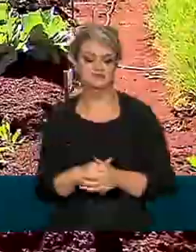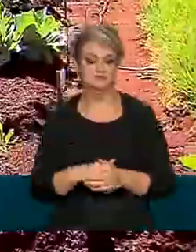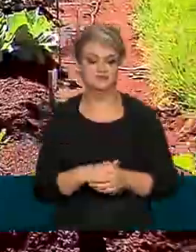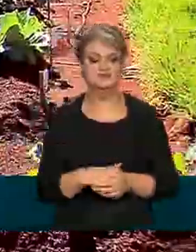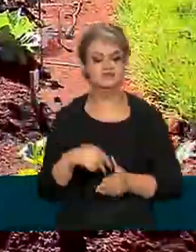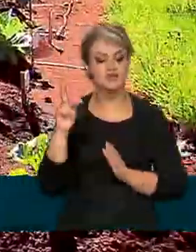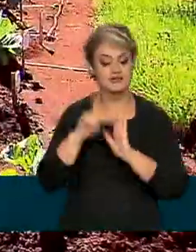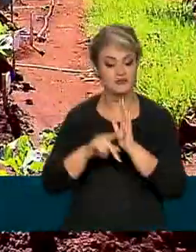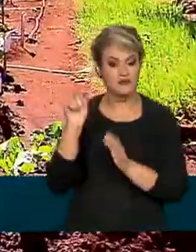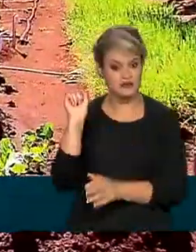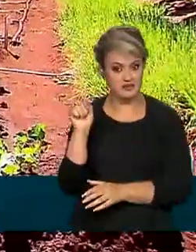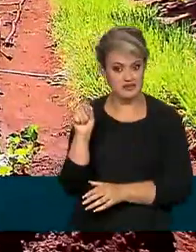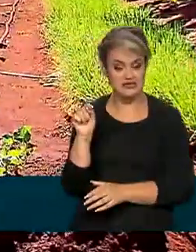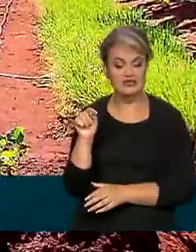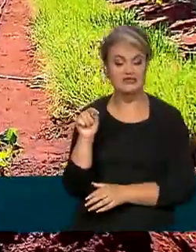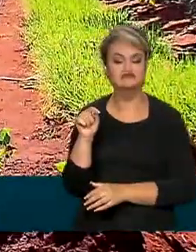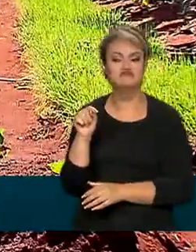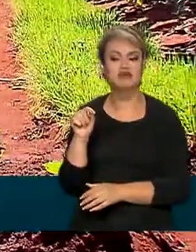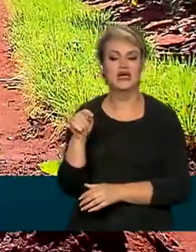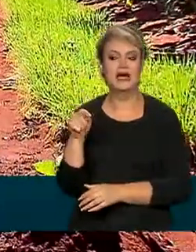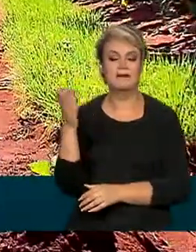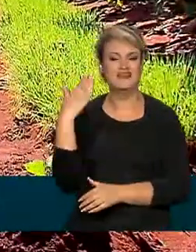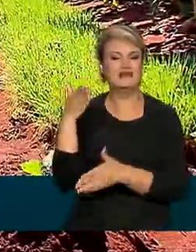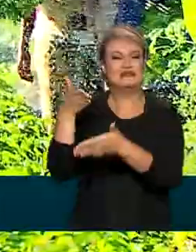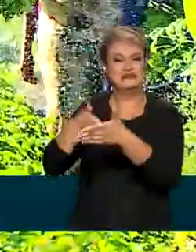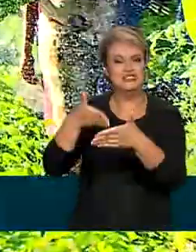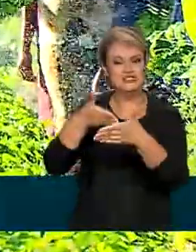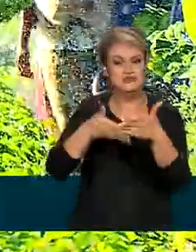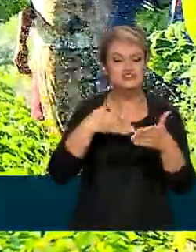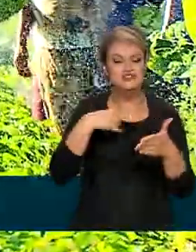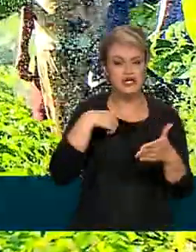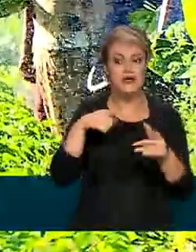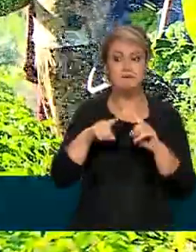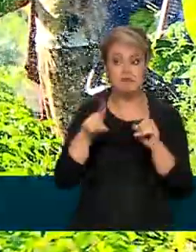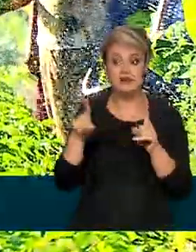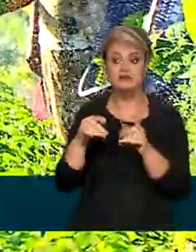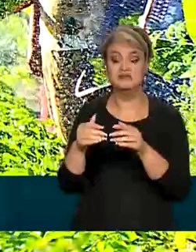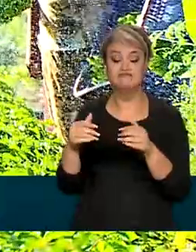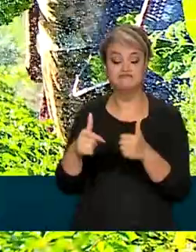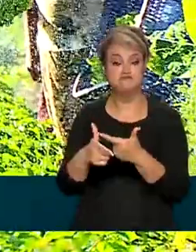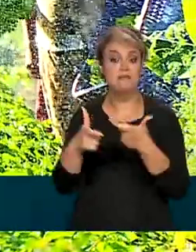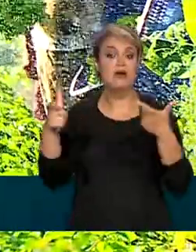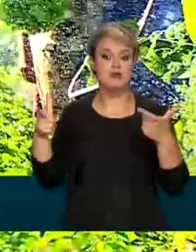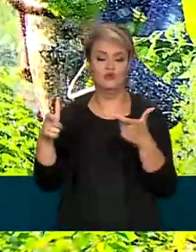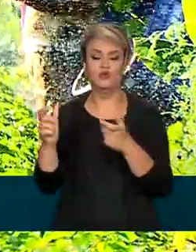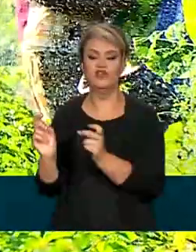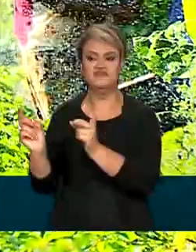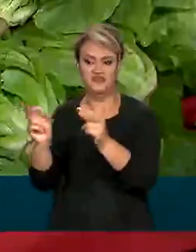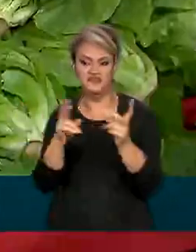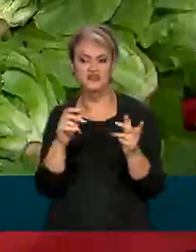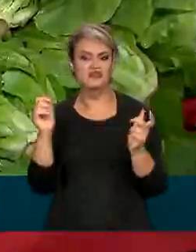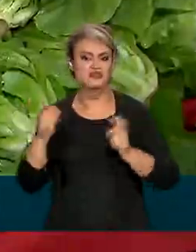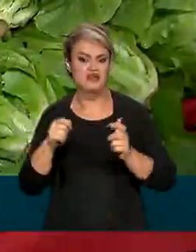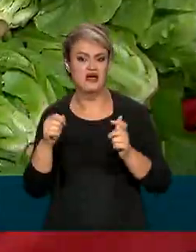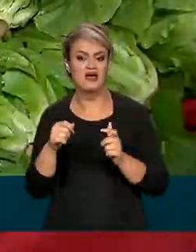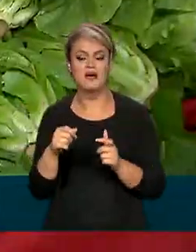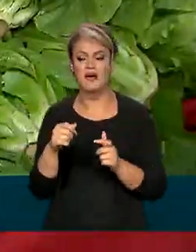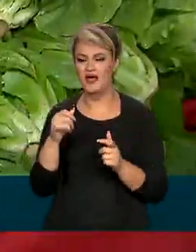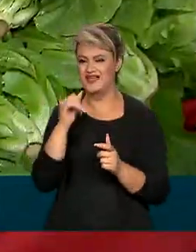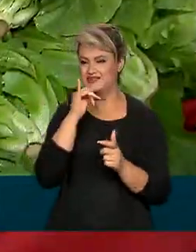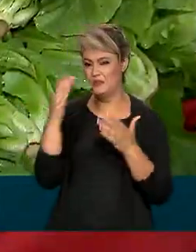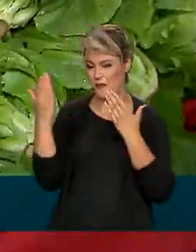Alimenta Brasil ampliou os limites que o produtor tem para vender ao poder público, em comparação ao antigo